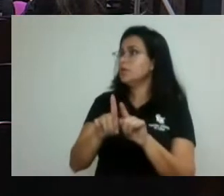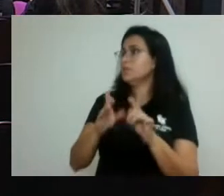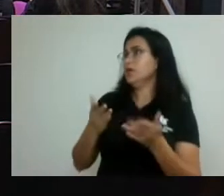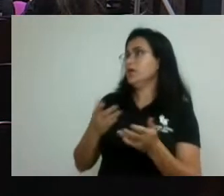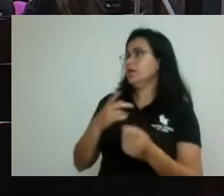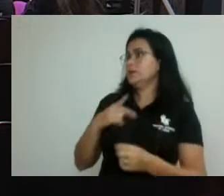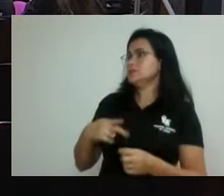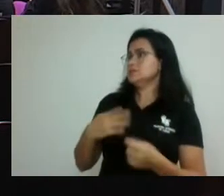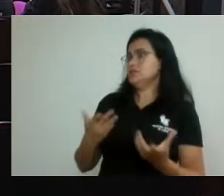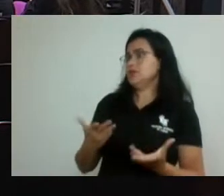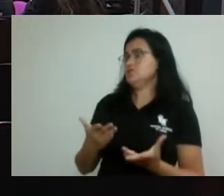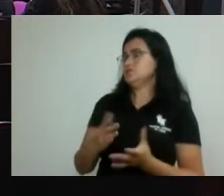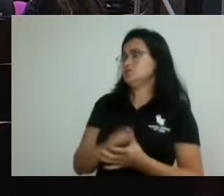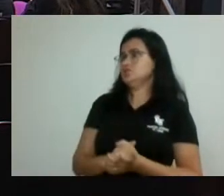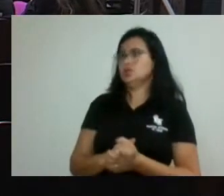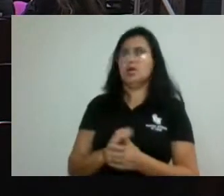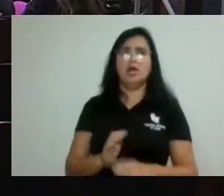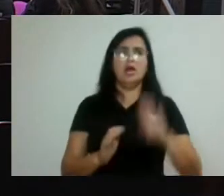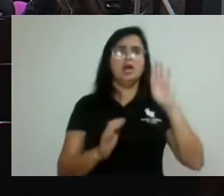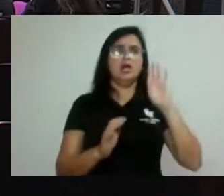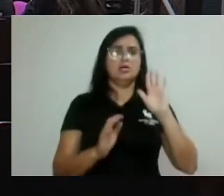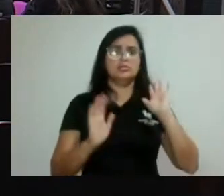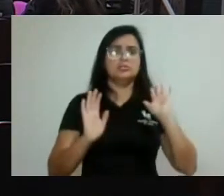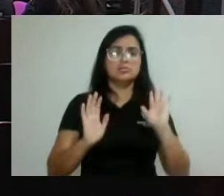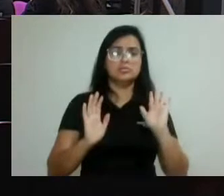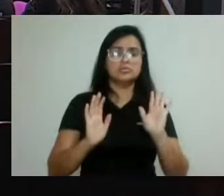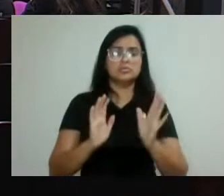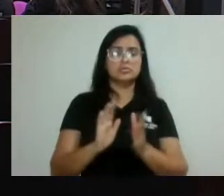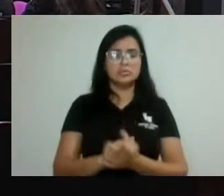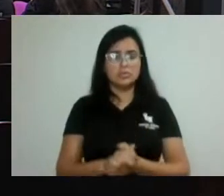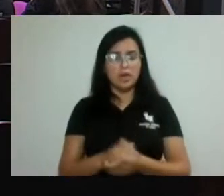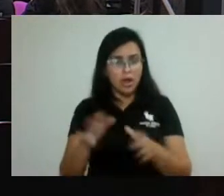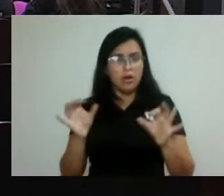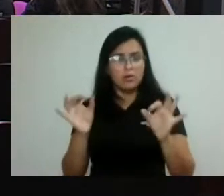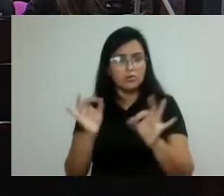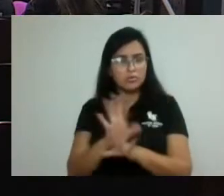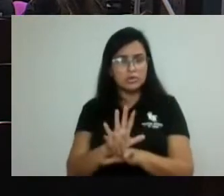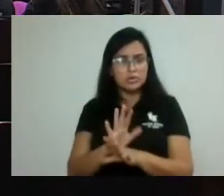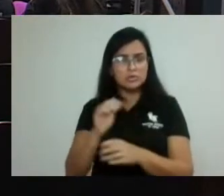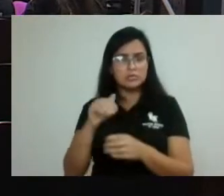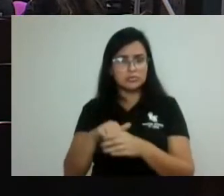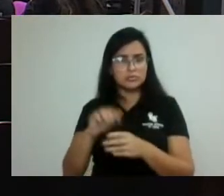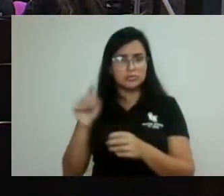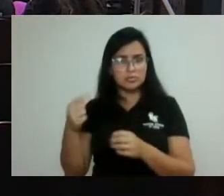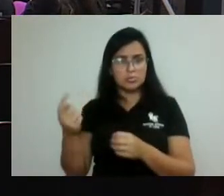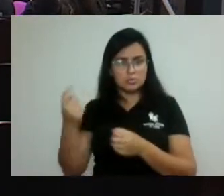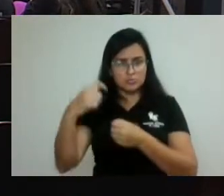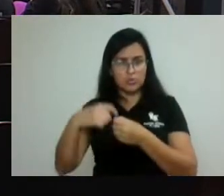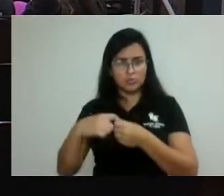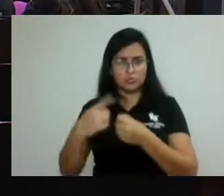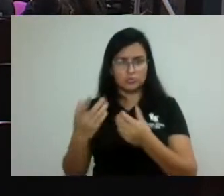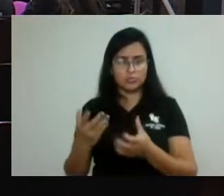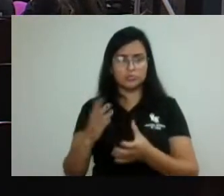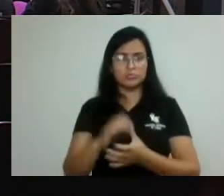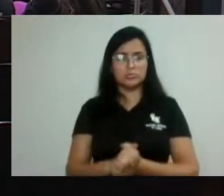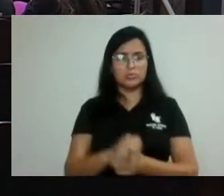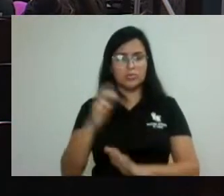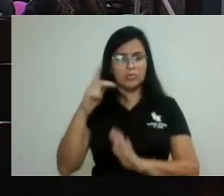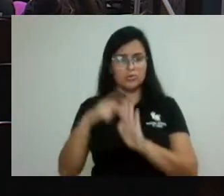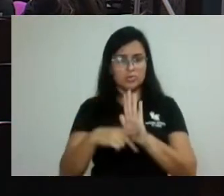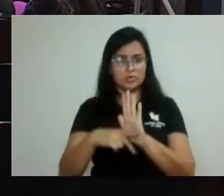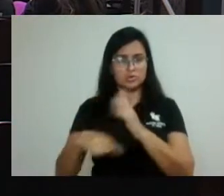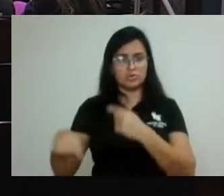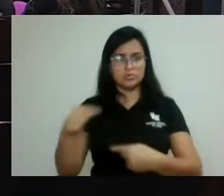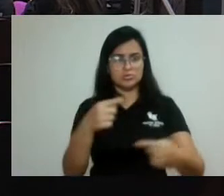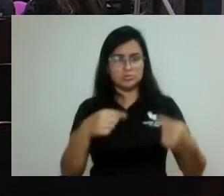Então, vocês, eu vou terminar essa votação e volto aqui para vocês. Então, o projeto em conta sem discussão, encerrada a